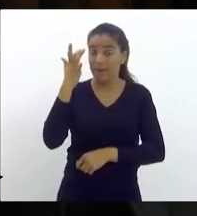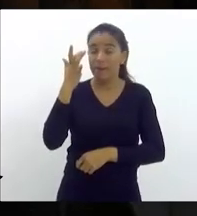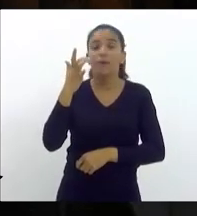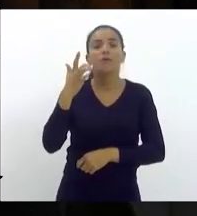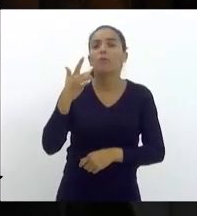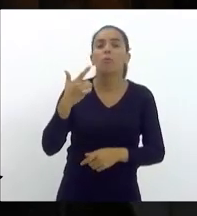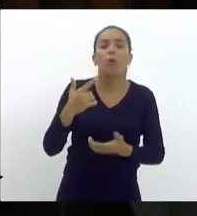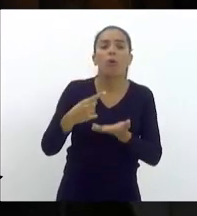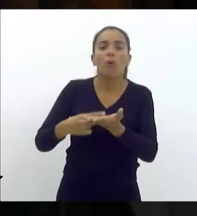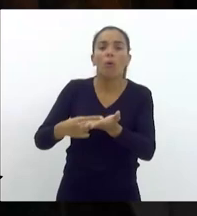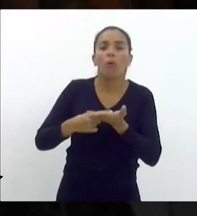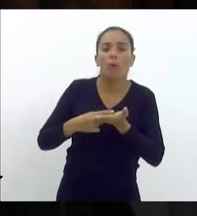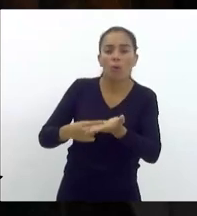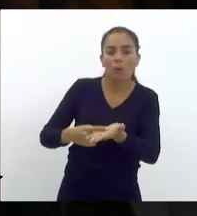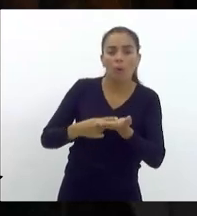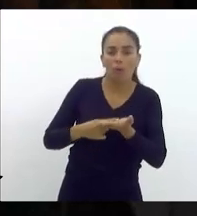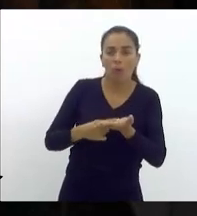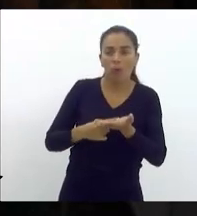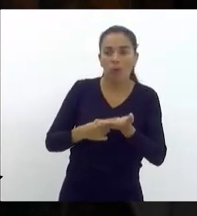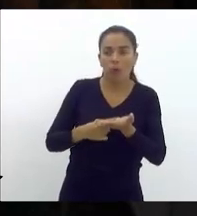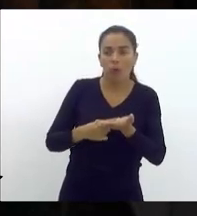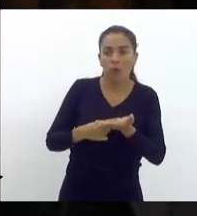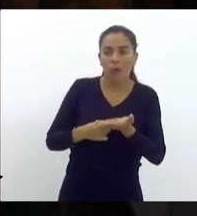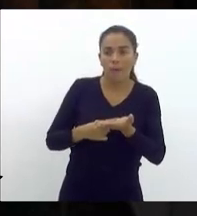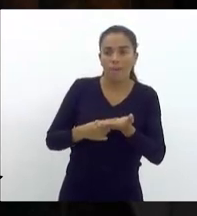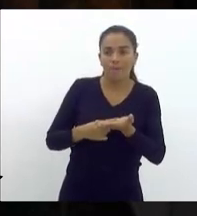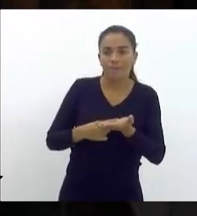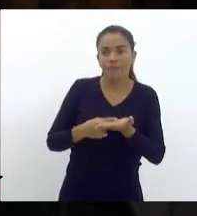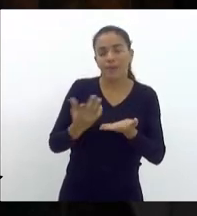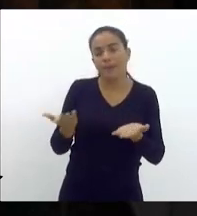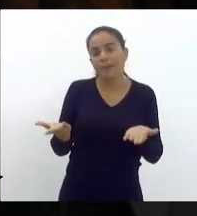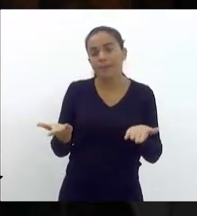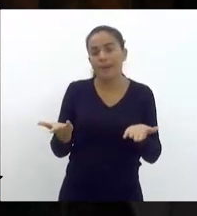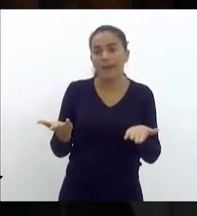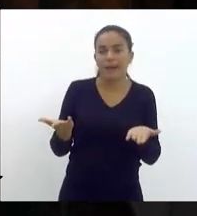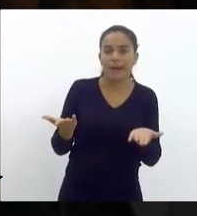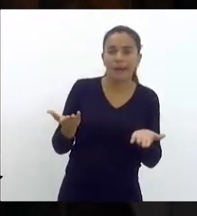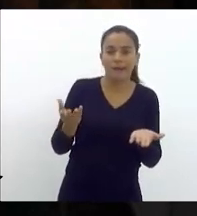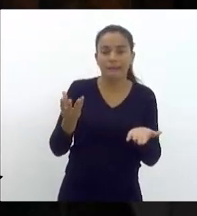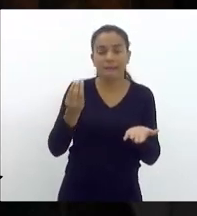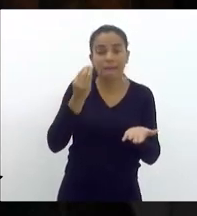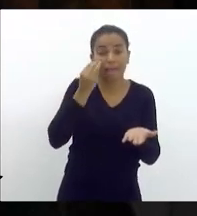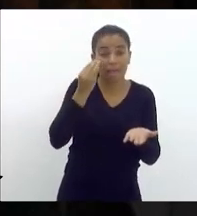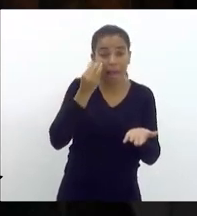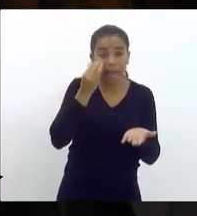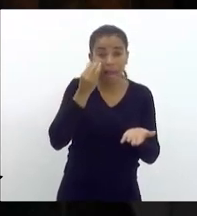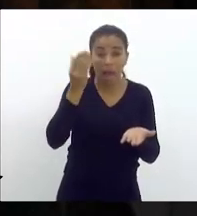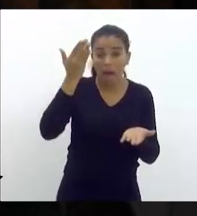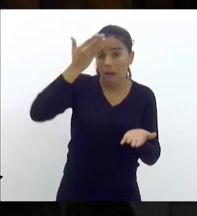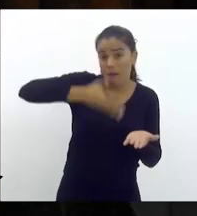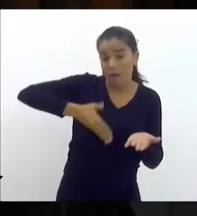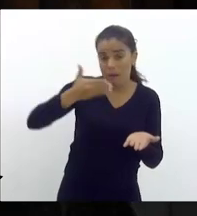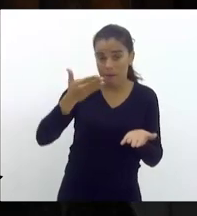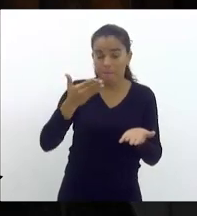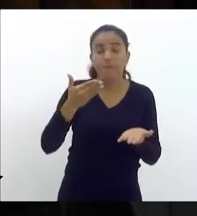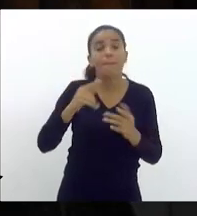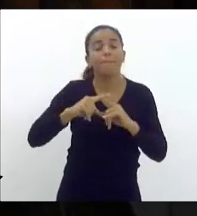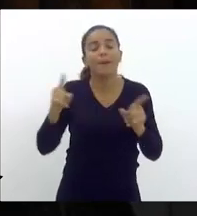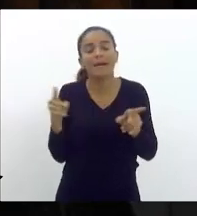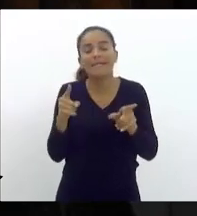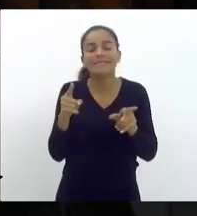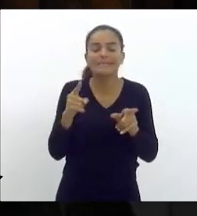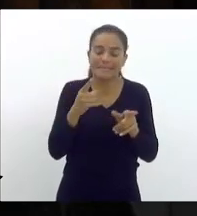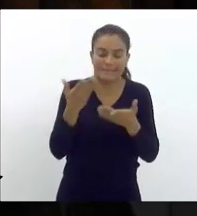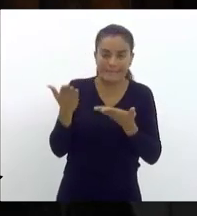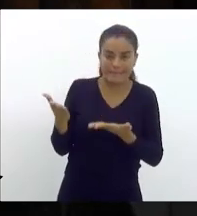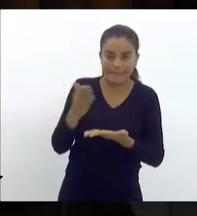com um acordo de ninguém emendar, para aprovar o arcabouço na íntegra. Aí, senhora presidente,